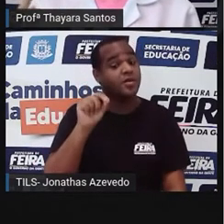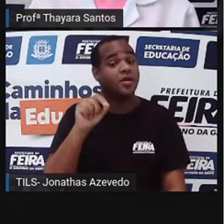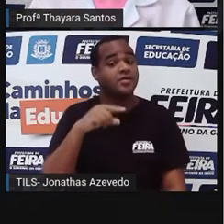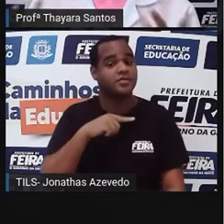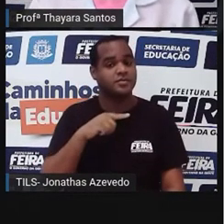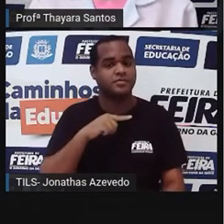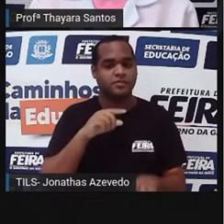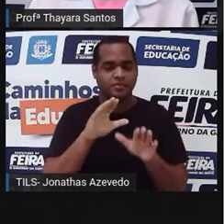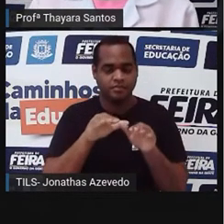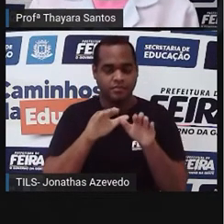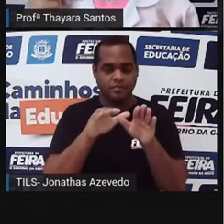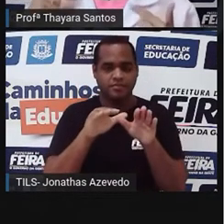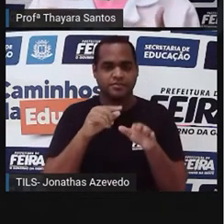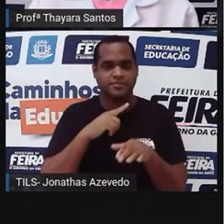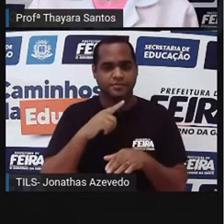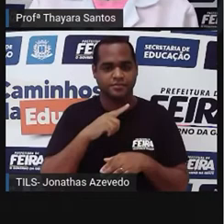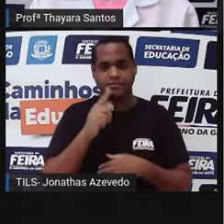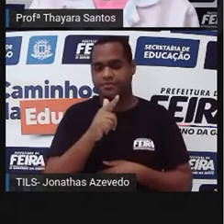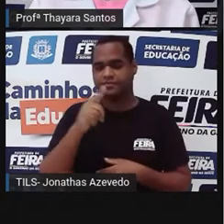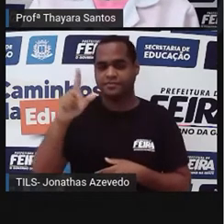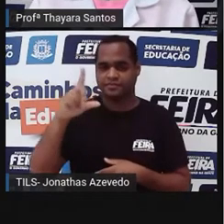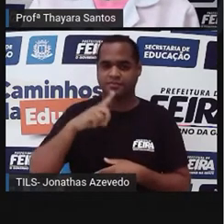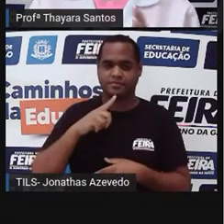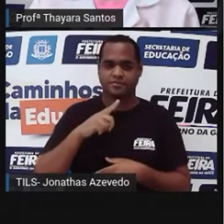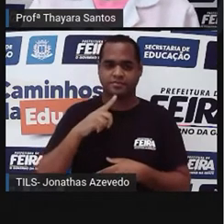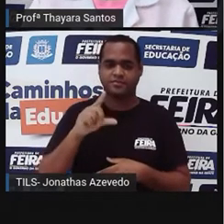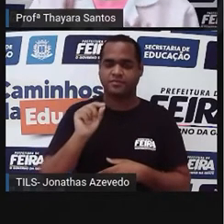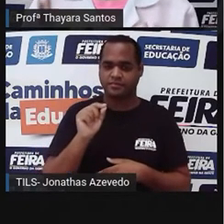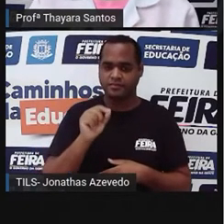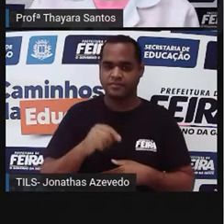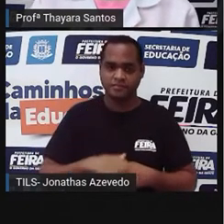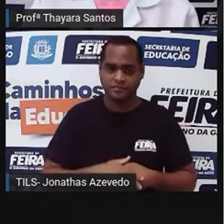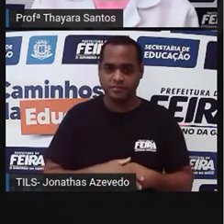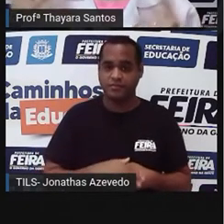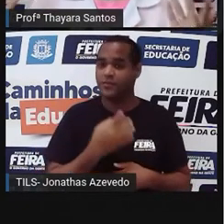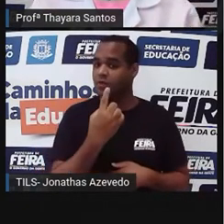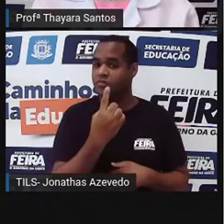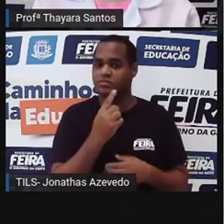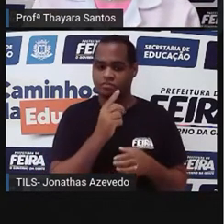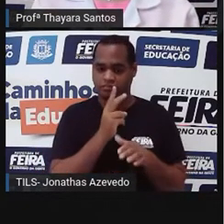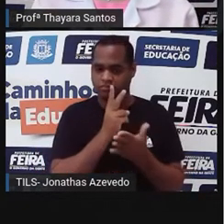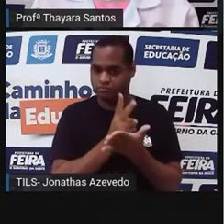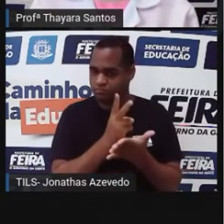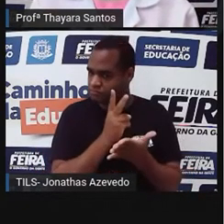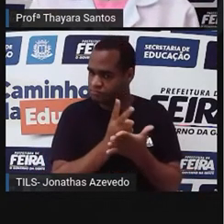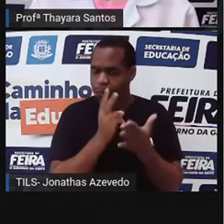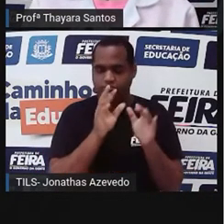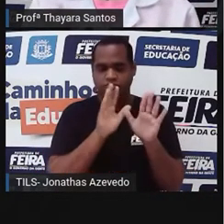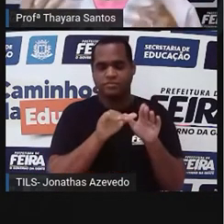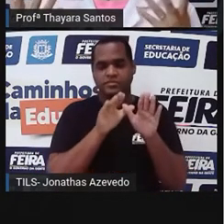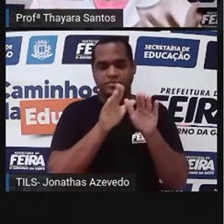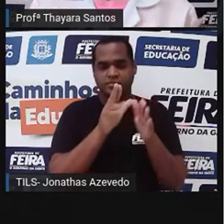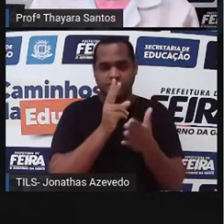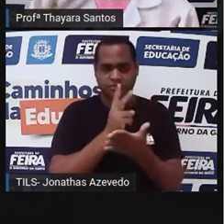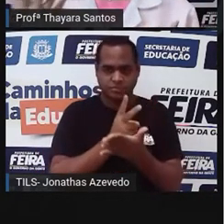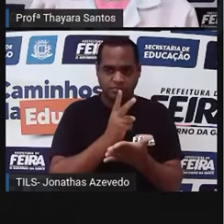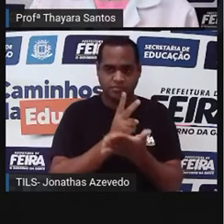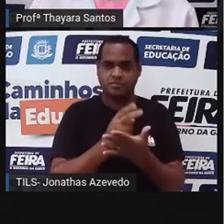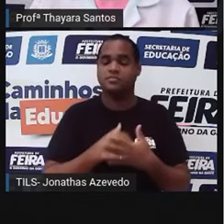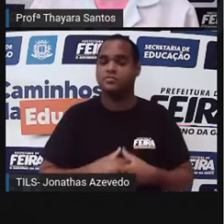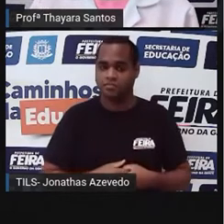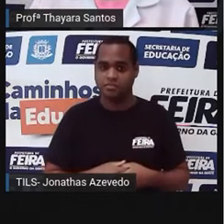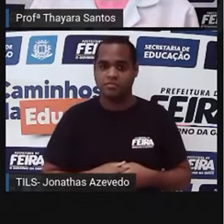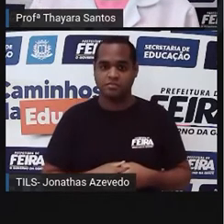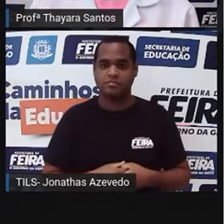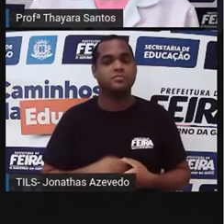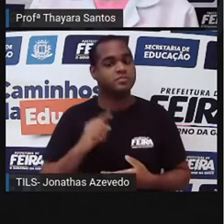Porque ainda tem outra coisa. As aves, elas costumam ter somente um parceiro pro resto da vida. Então, a fêmea escolhe